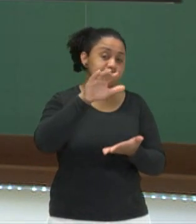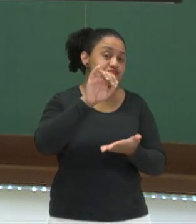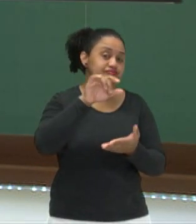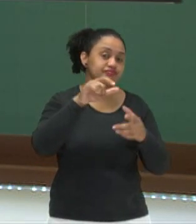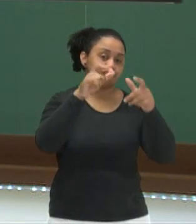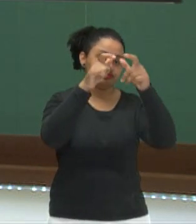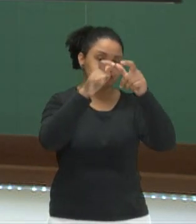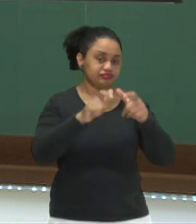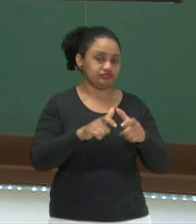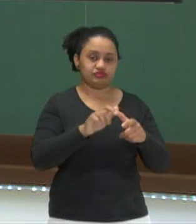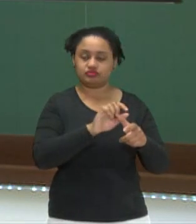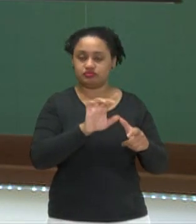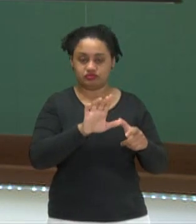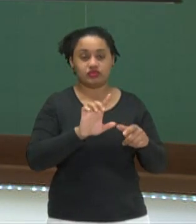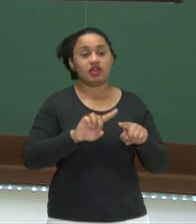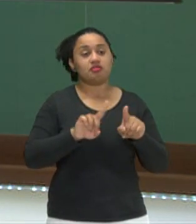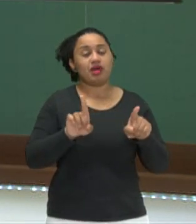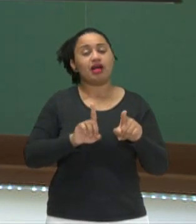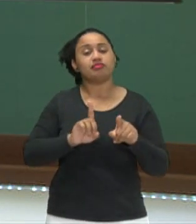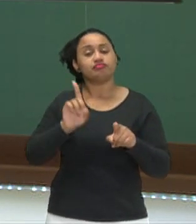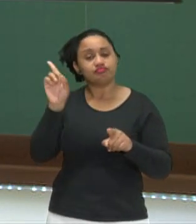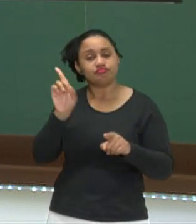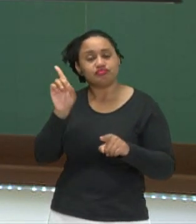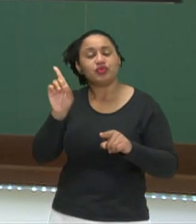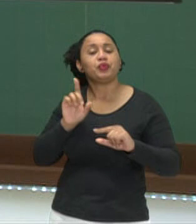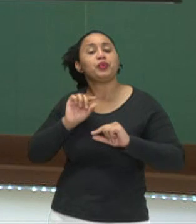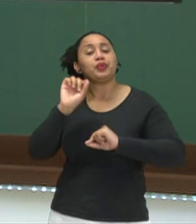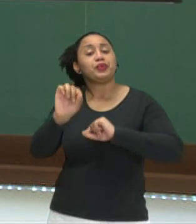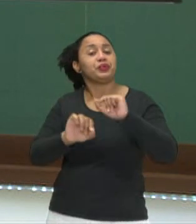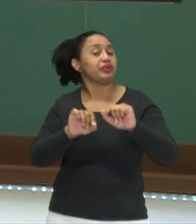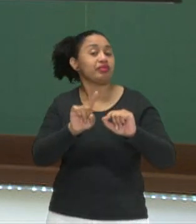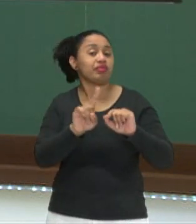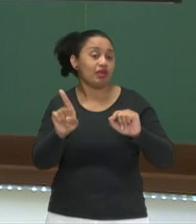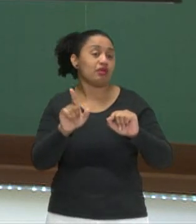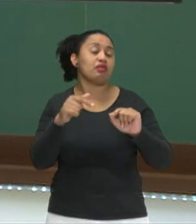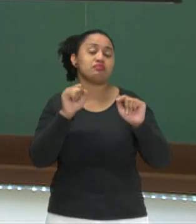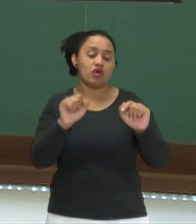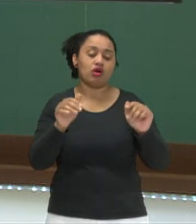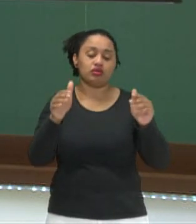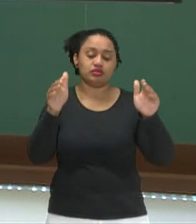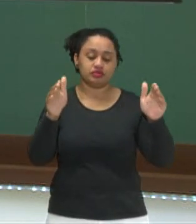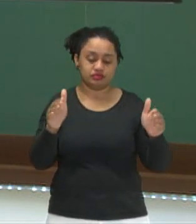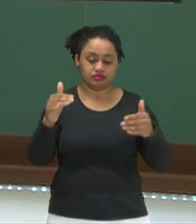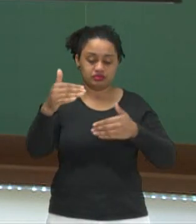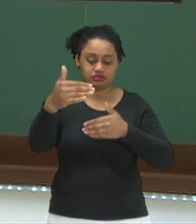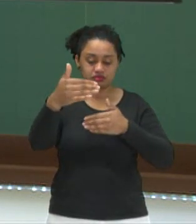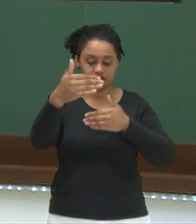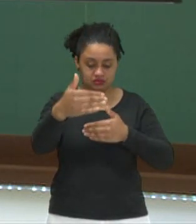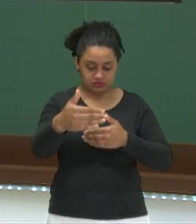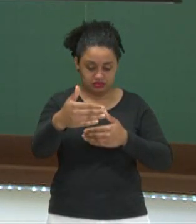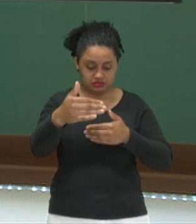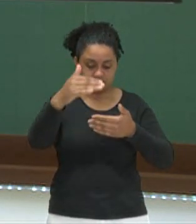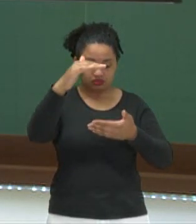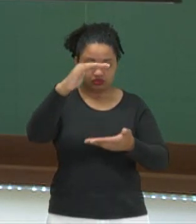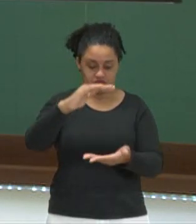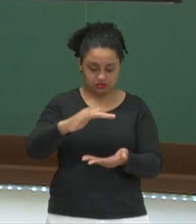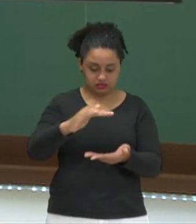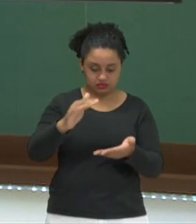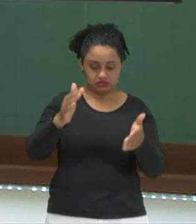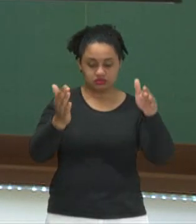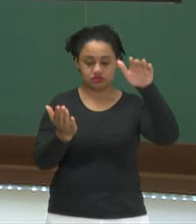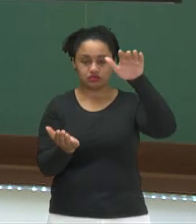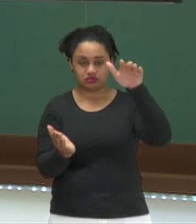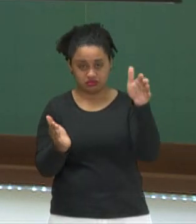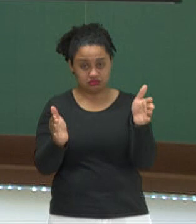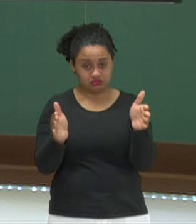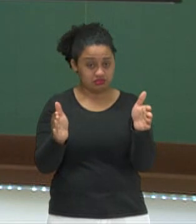só duas hexagonais. Quando a gente fala do paralelepípedo, não. Eu posso ter duas a duas, quaisquer que eu